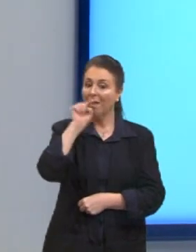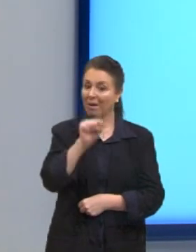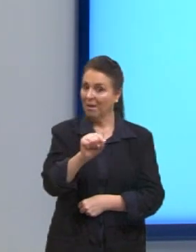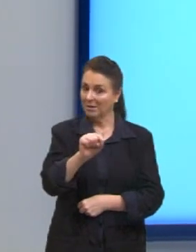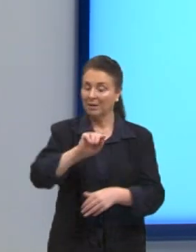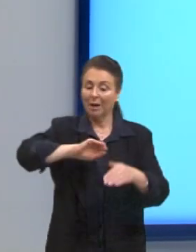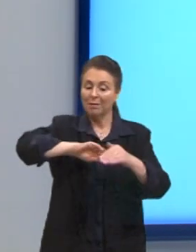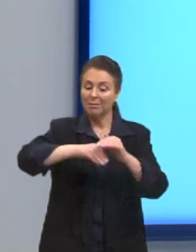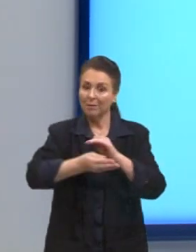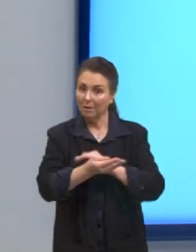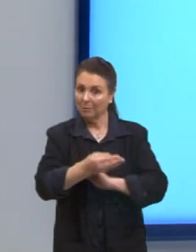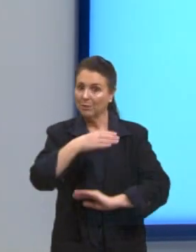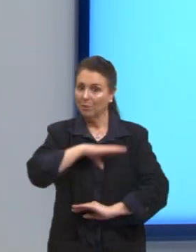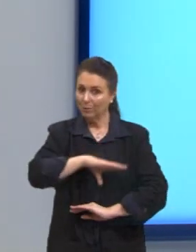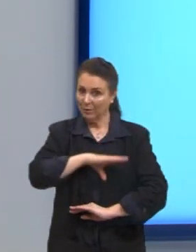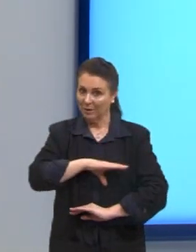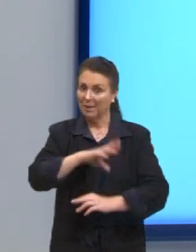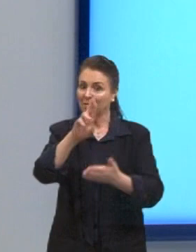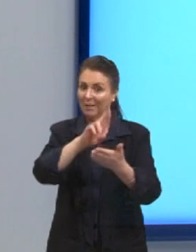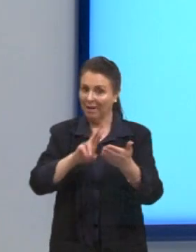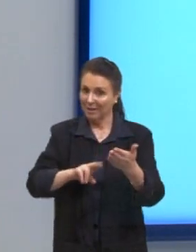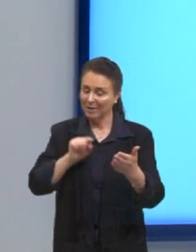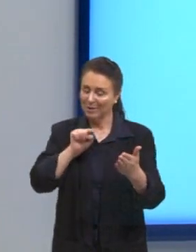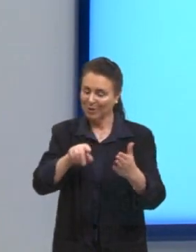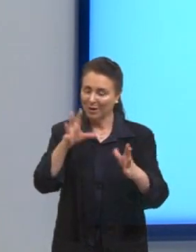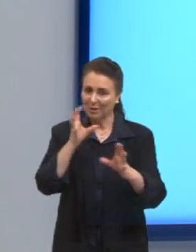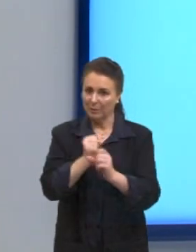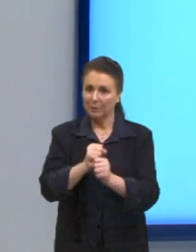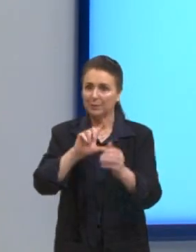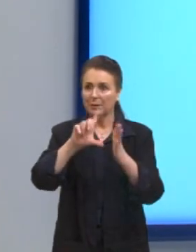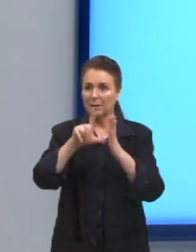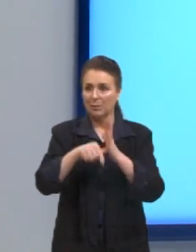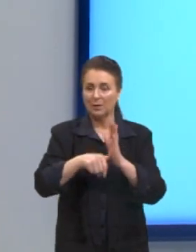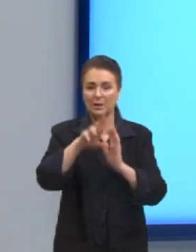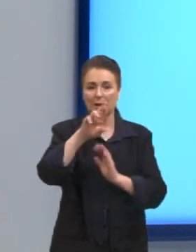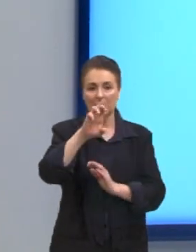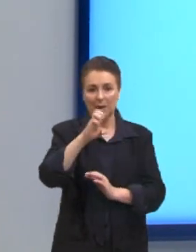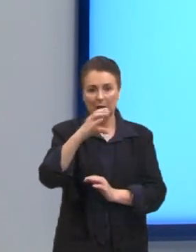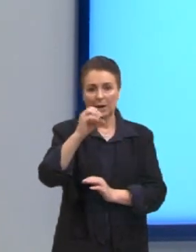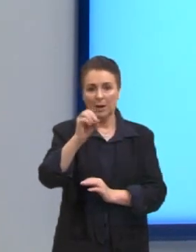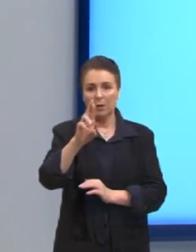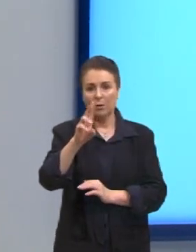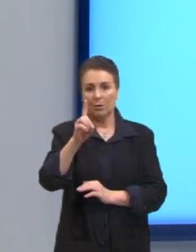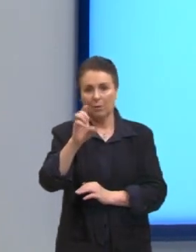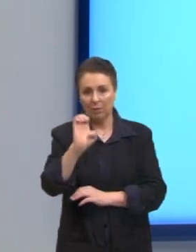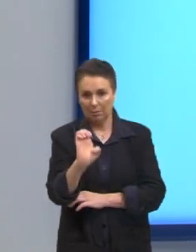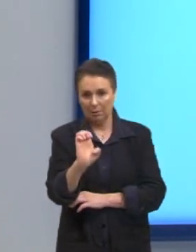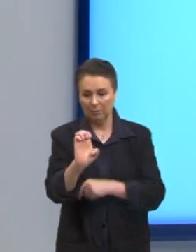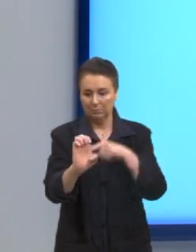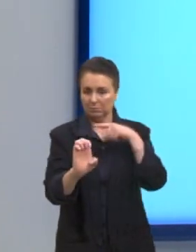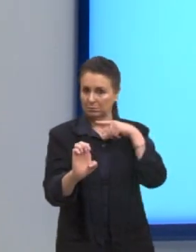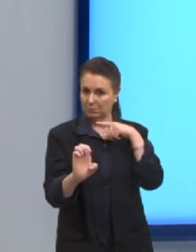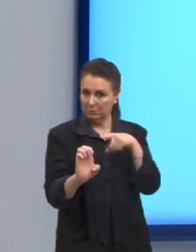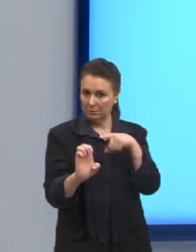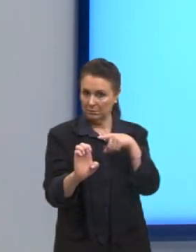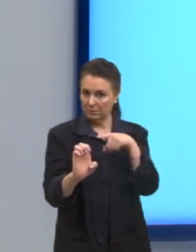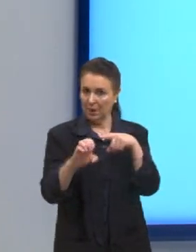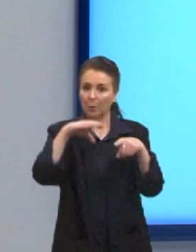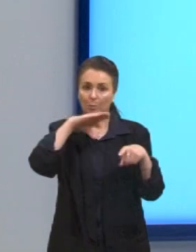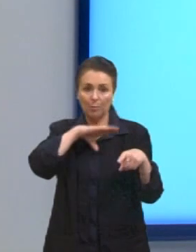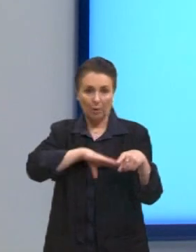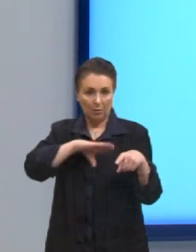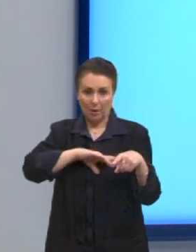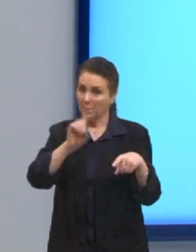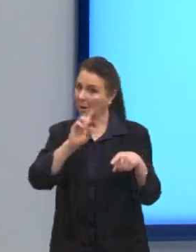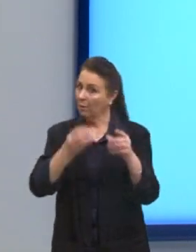redação ser nota mil. Depois, tem recorde, com E no final, que não é a forma